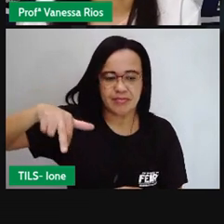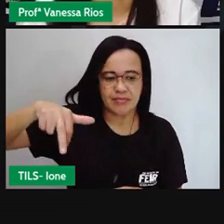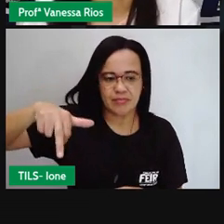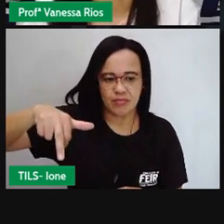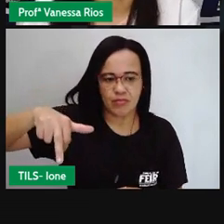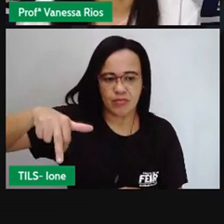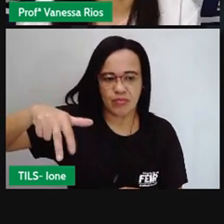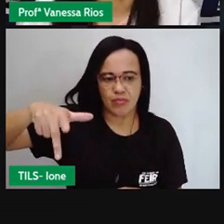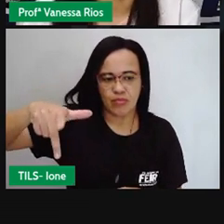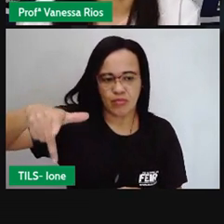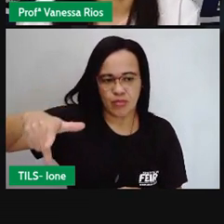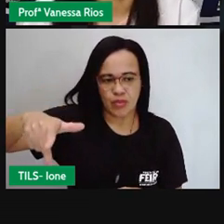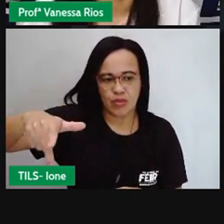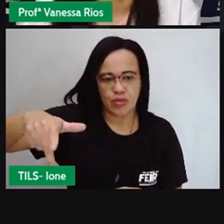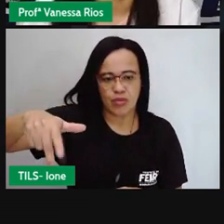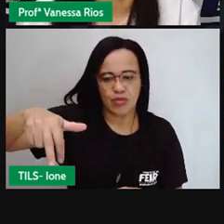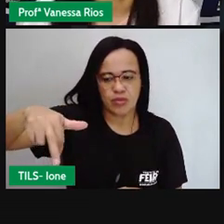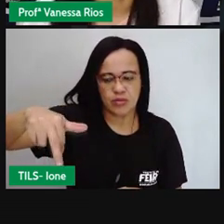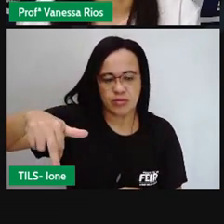orientação.